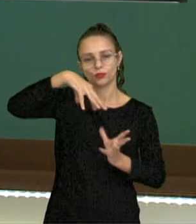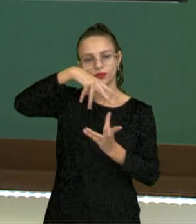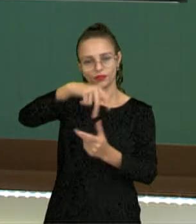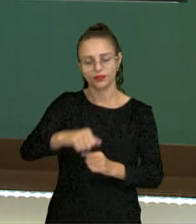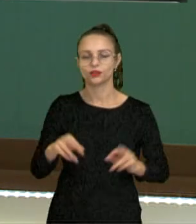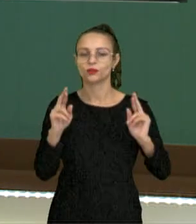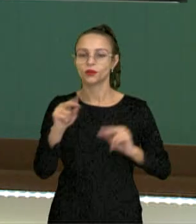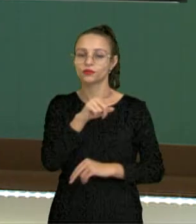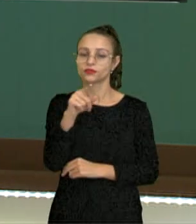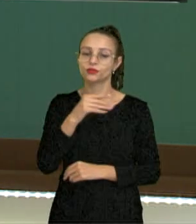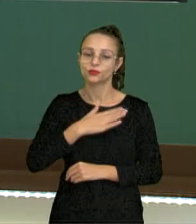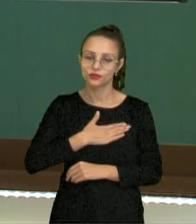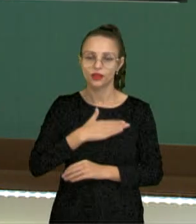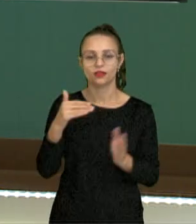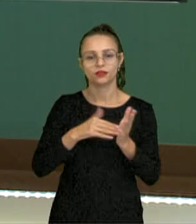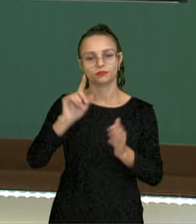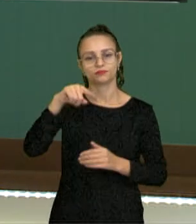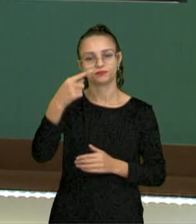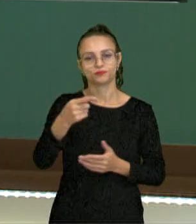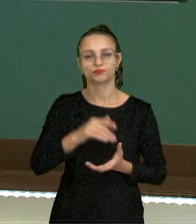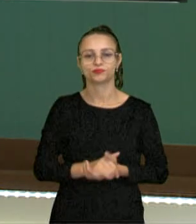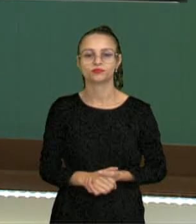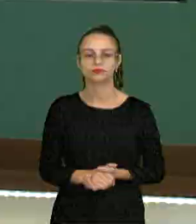Espero que vocês tenham gostado. Até breve.